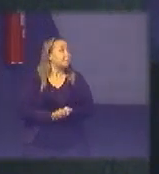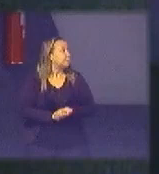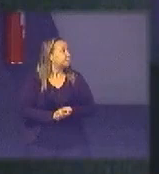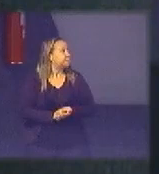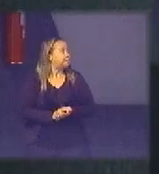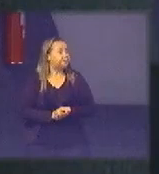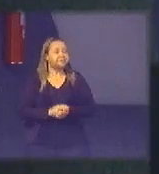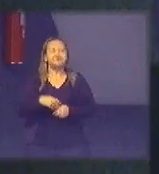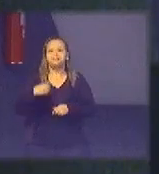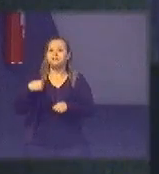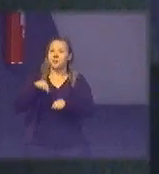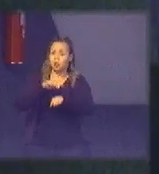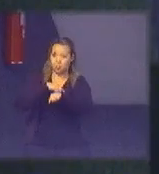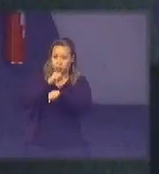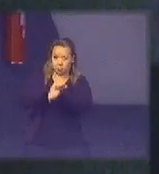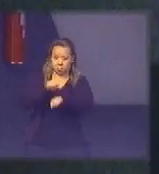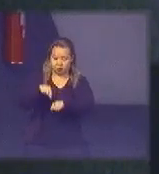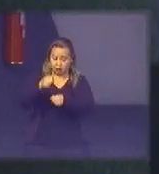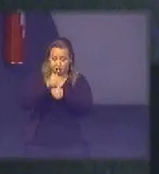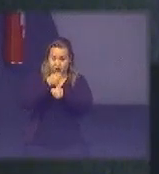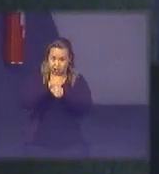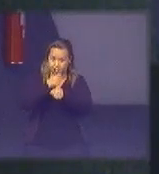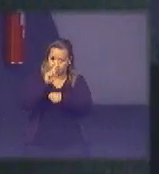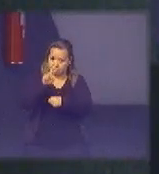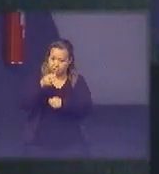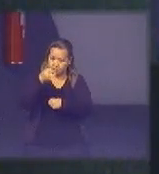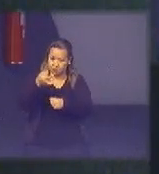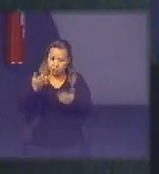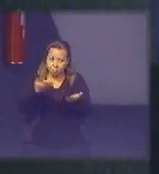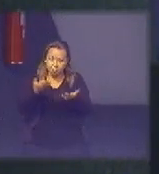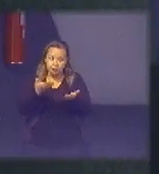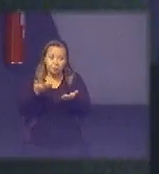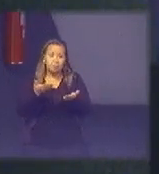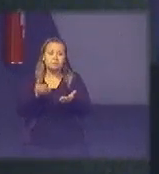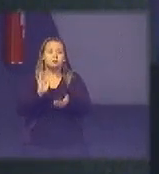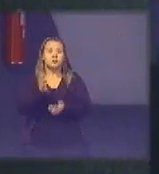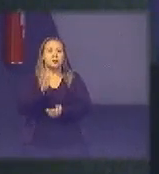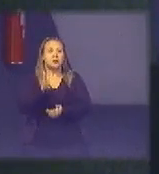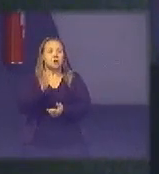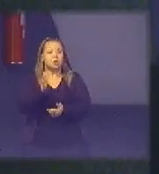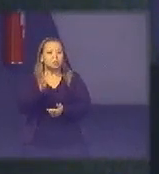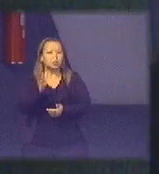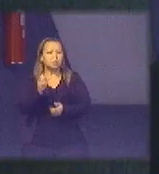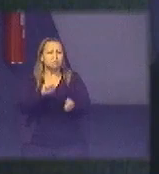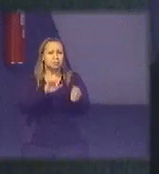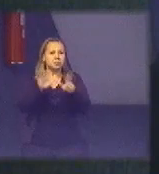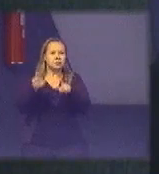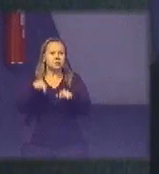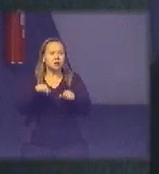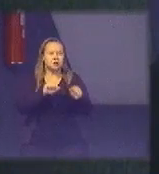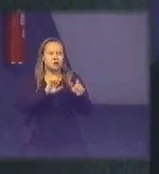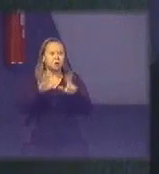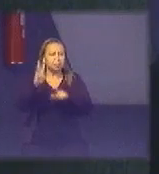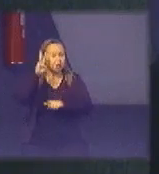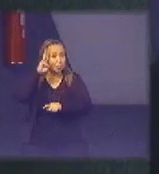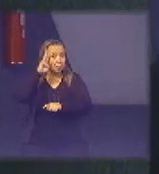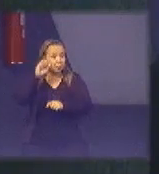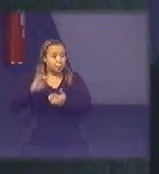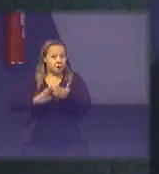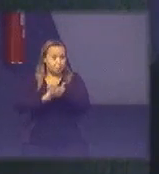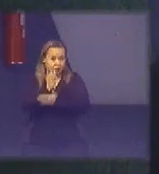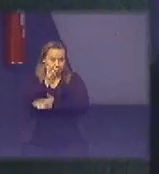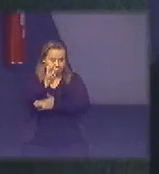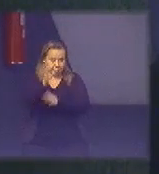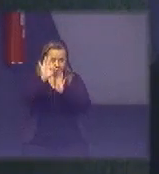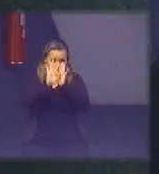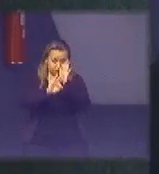a gente espera né que esse ano seja agora já foi votado né essa semana a teve uma novidade na terça-feira foi aprovado o